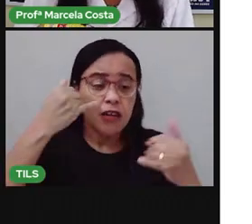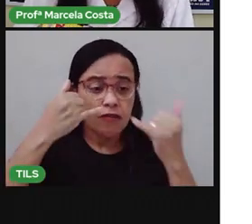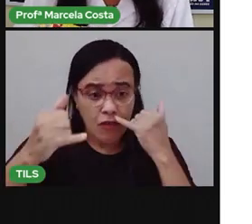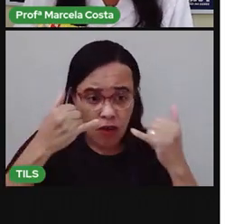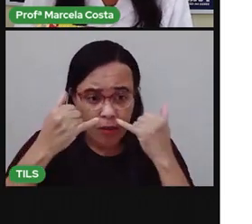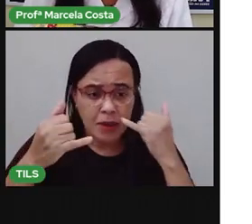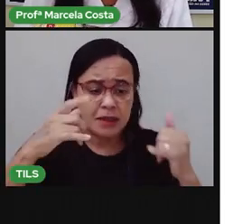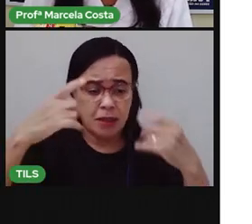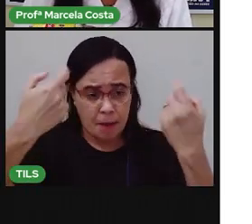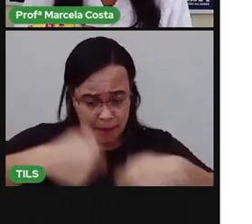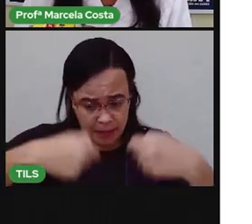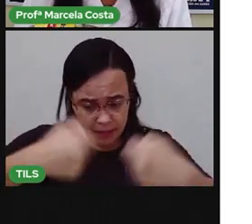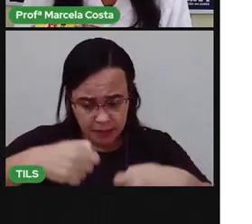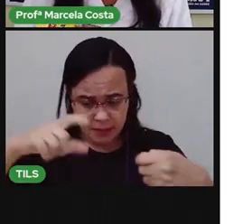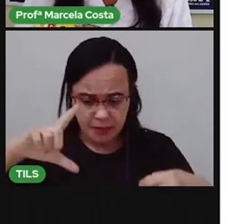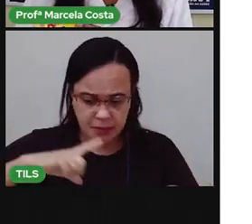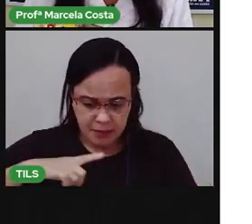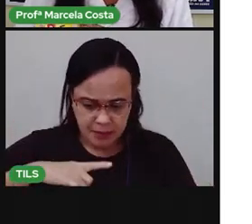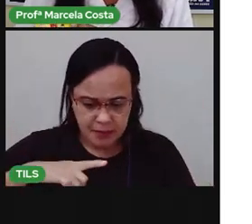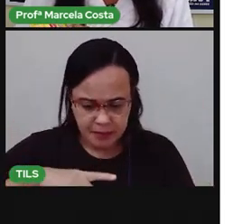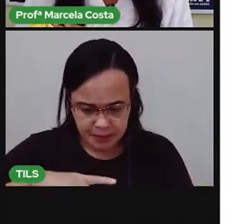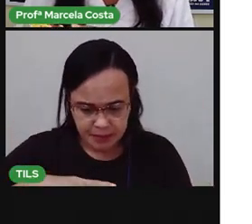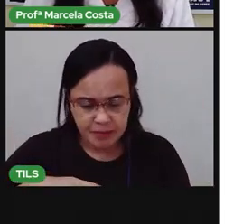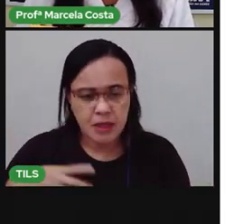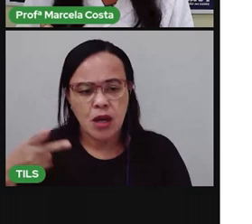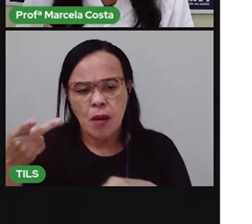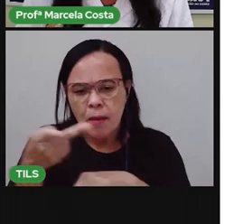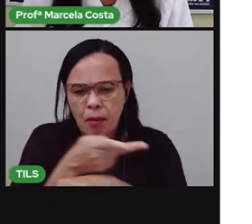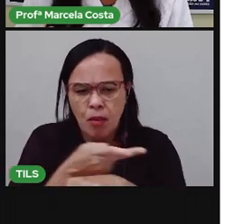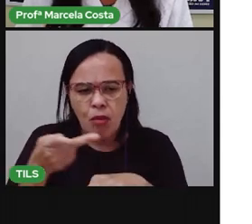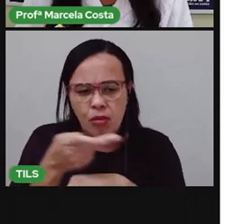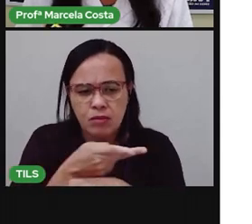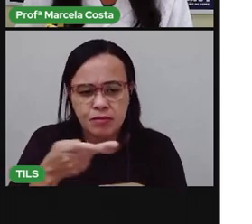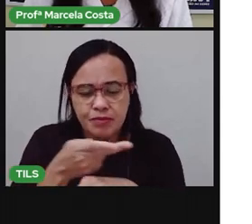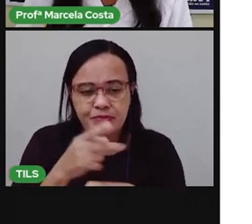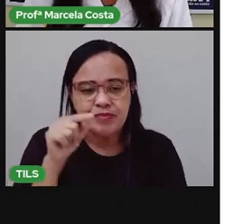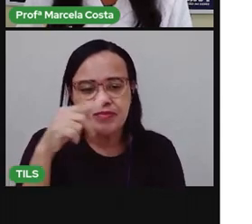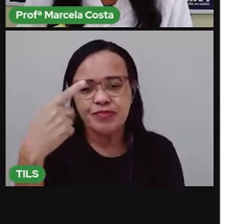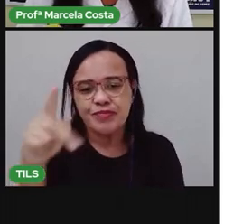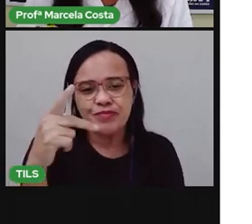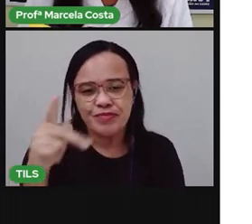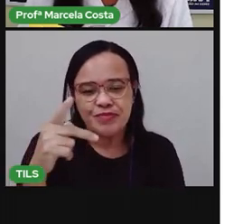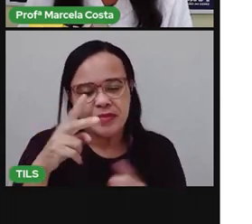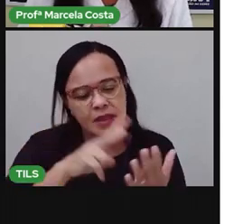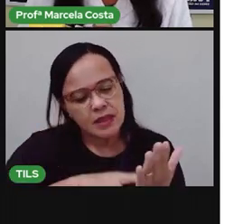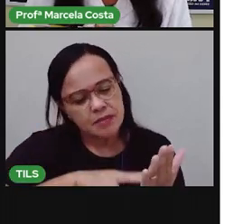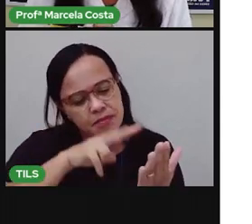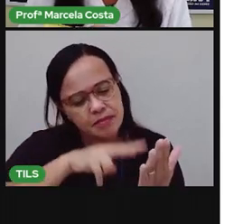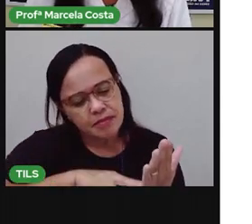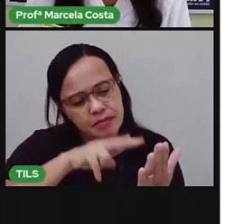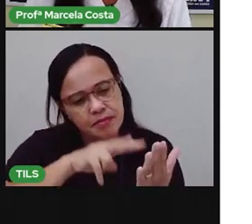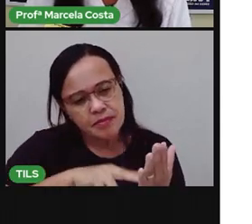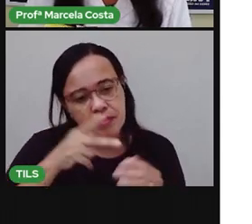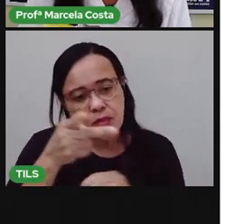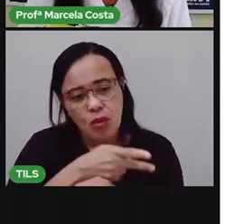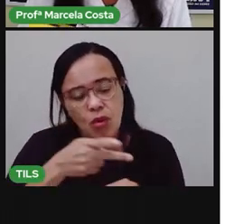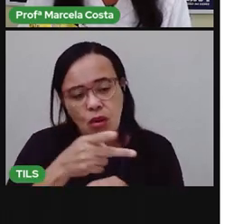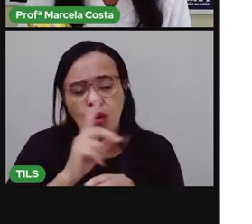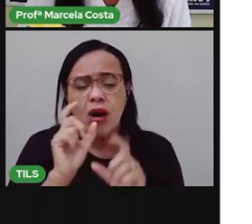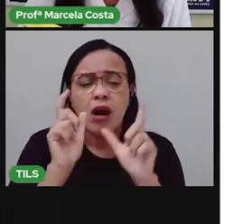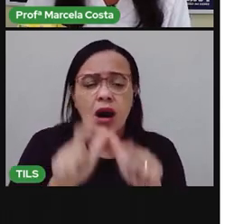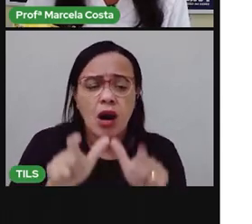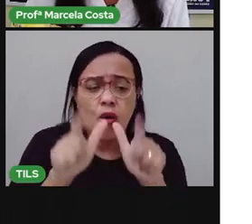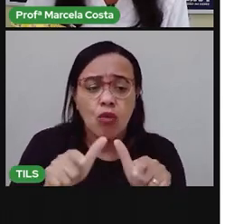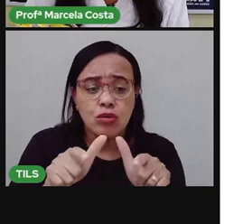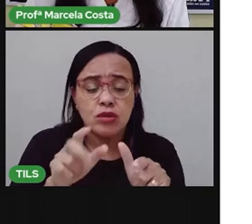Procure aí no seu produto, que eu vou procurar aqui no meu também, para te mostrar onde é que está a